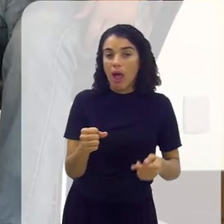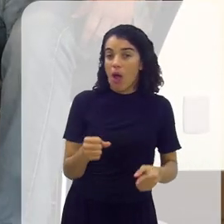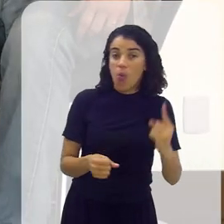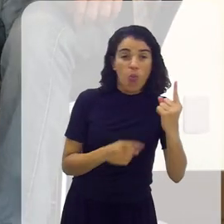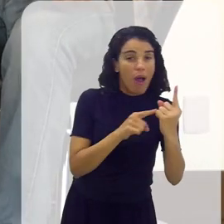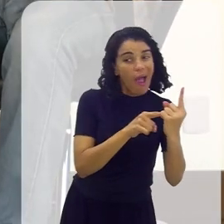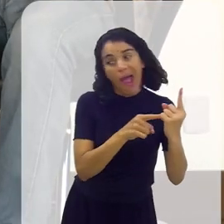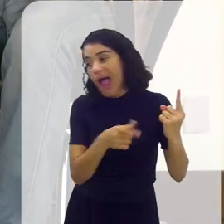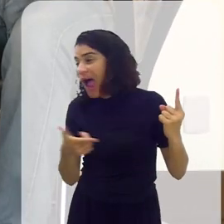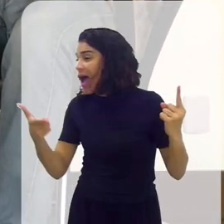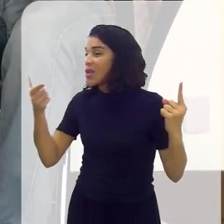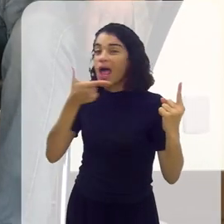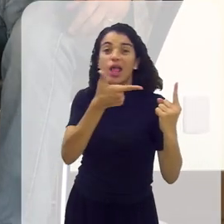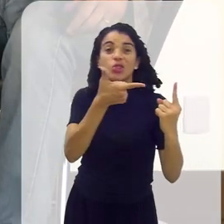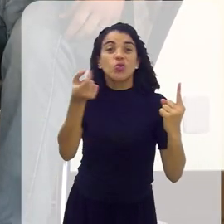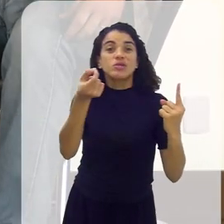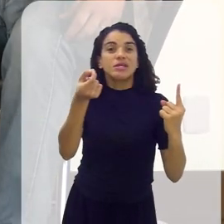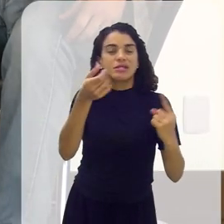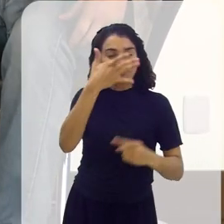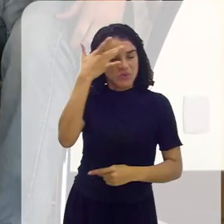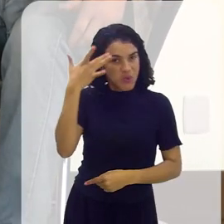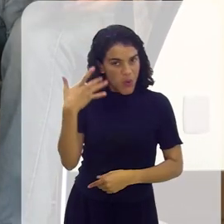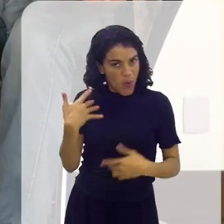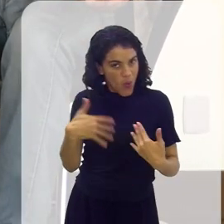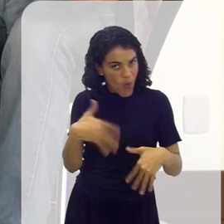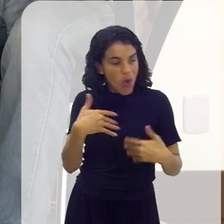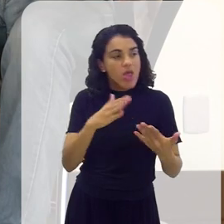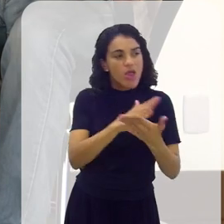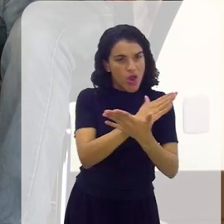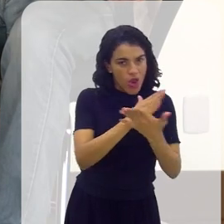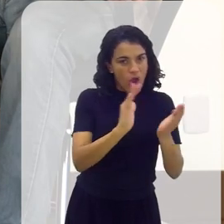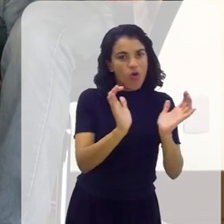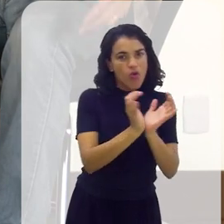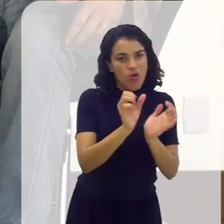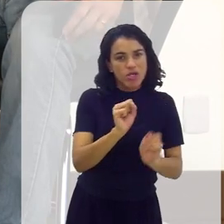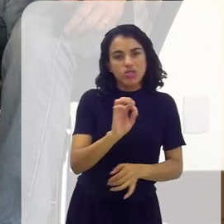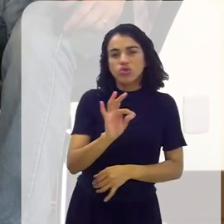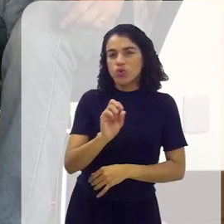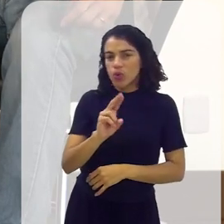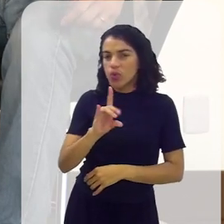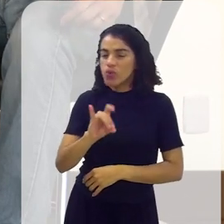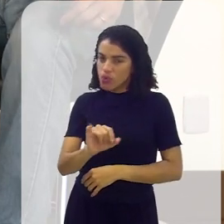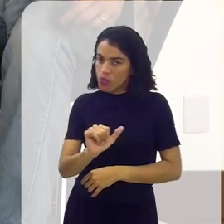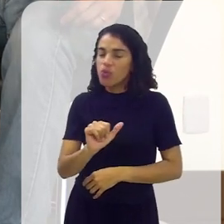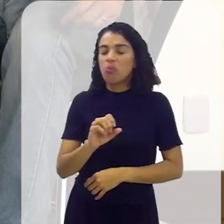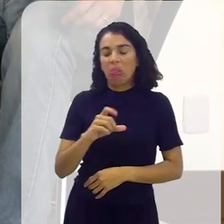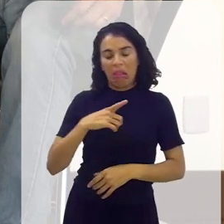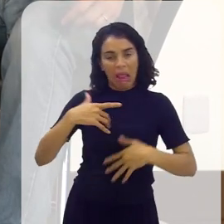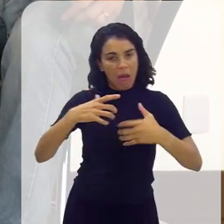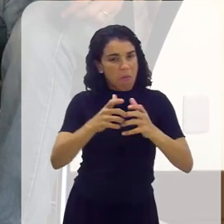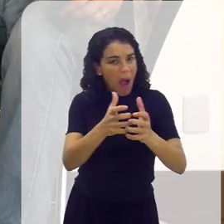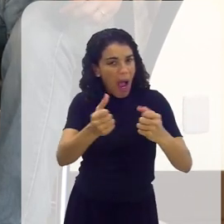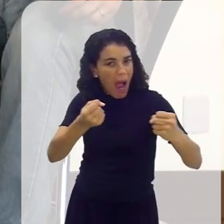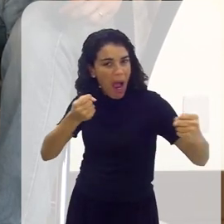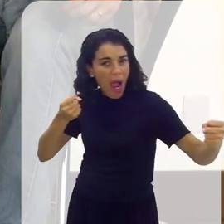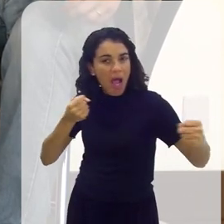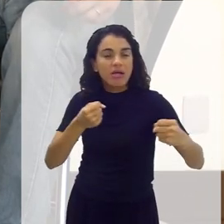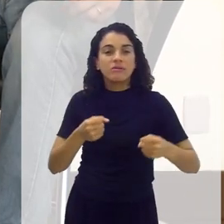Ah, vai de uma a duzentas pessoas. Opa! estúdios que são gigantescos. Então, é algo